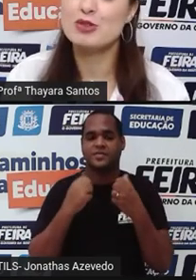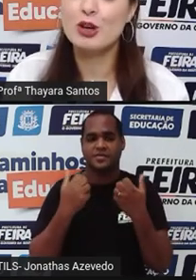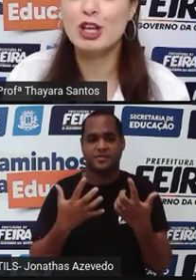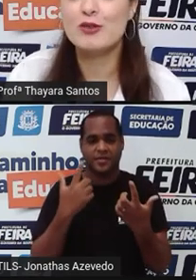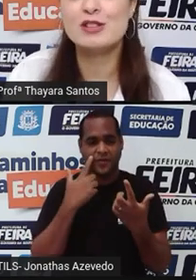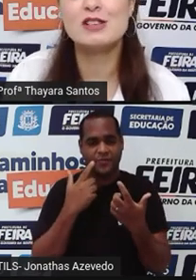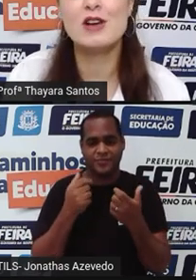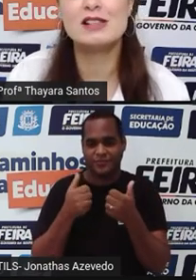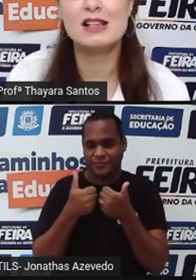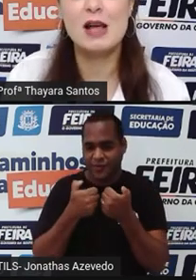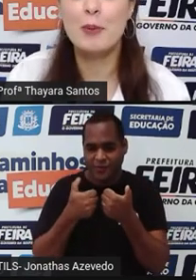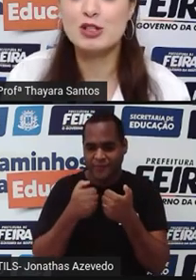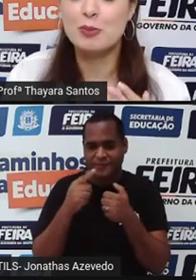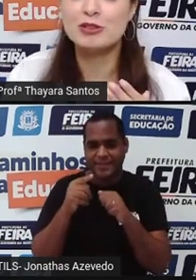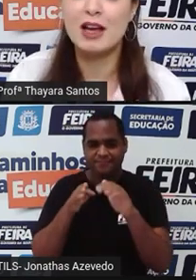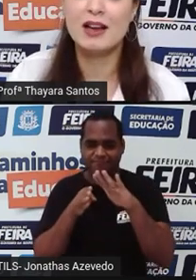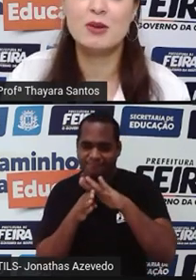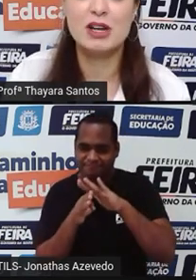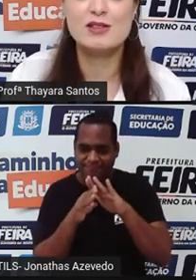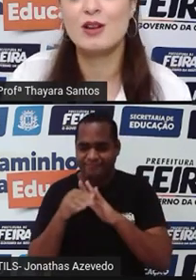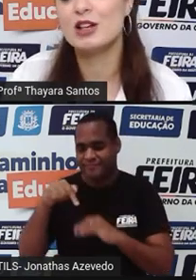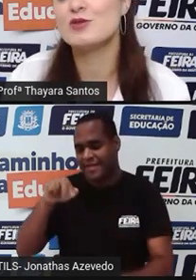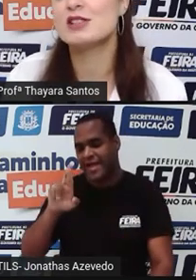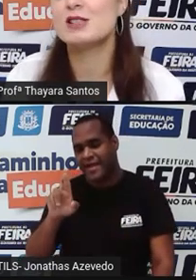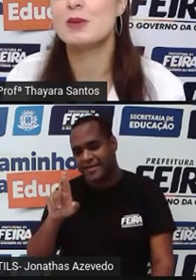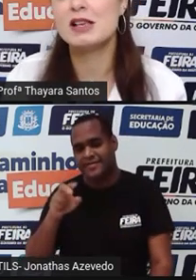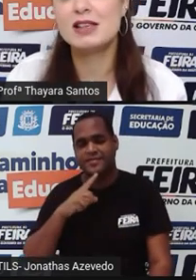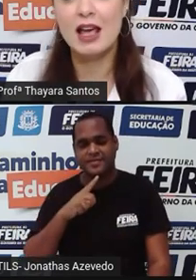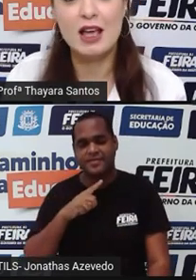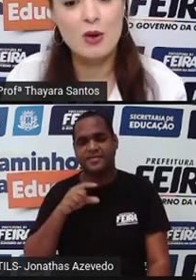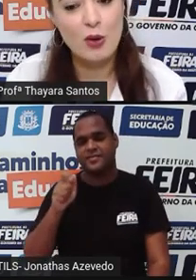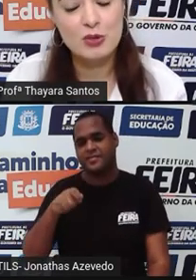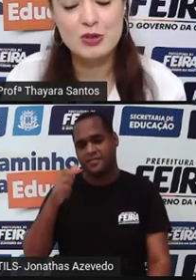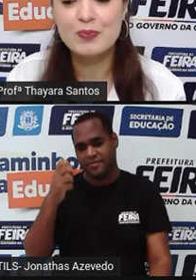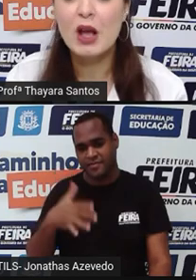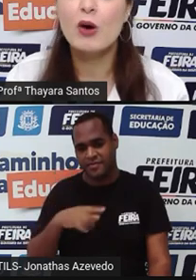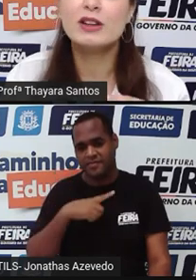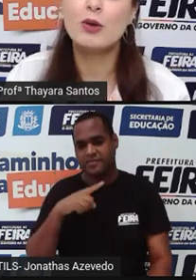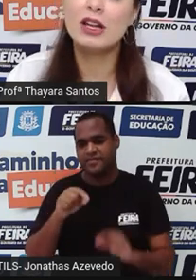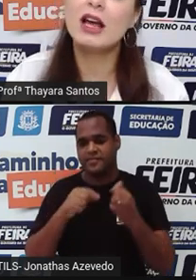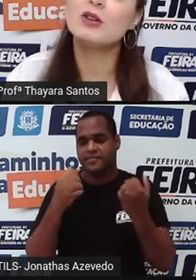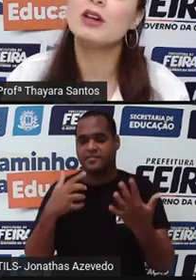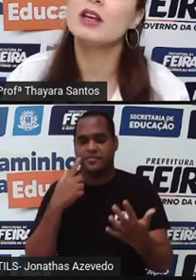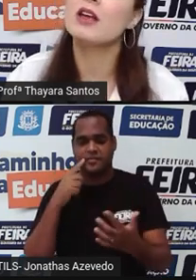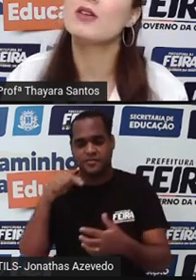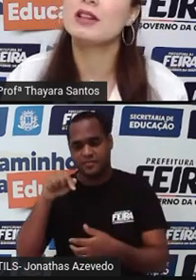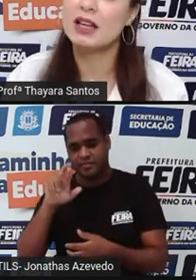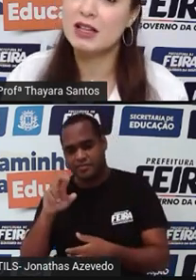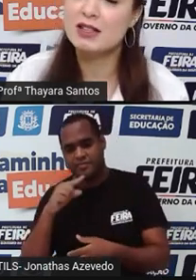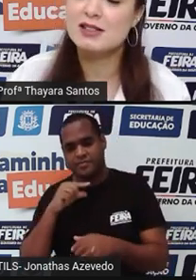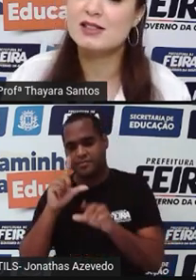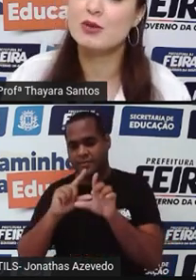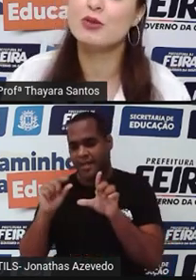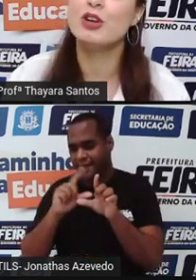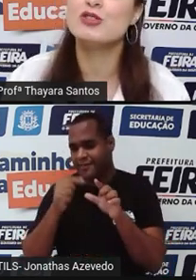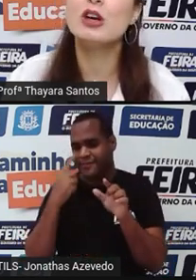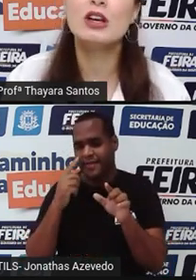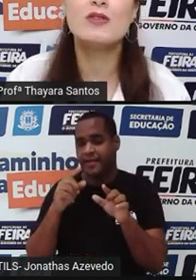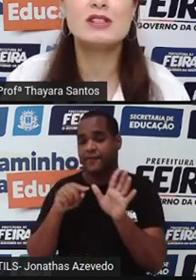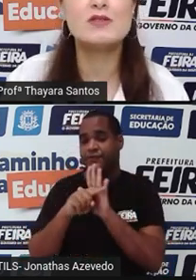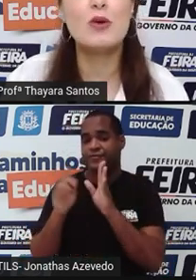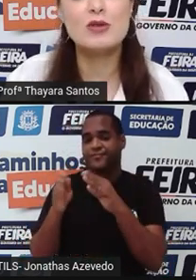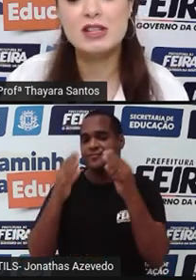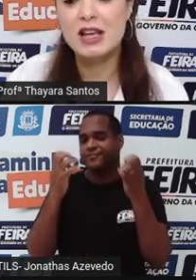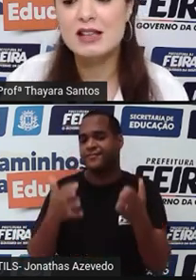preparei um joguinho vocês vão acessar pode apontar a câmera de celular de vocês para esse QR Code ou então clicar no link que vai estar aqui na descrição do vídeo